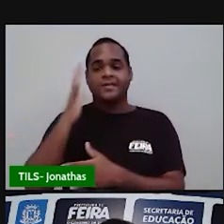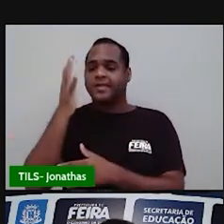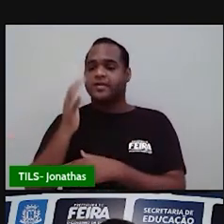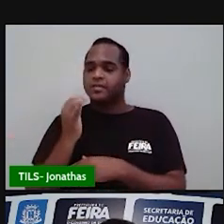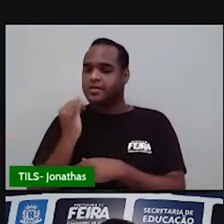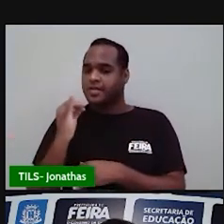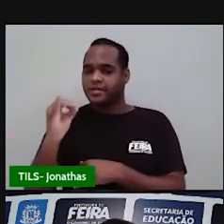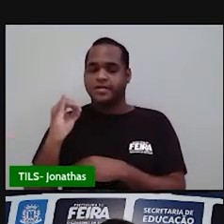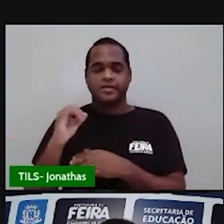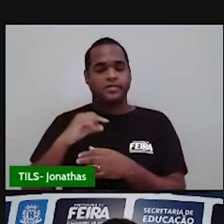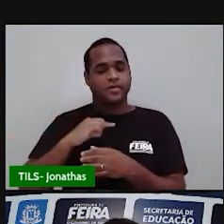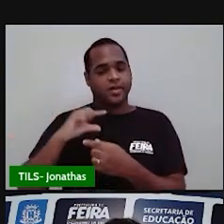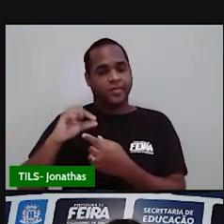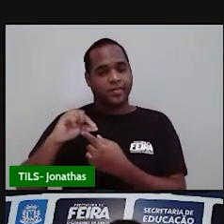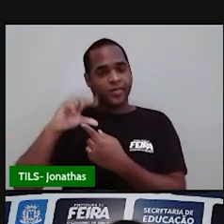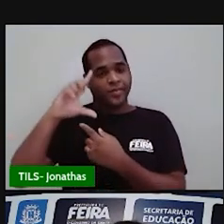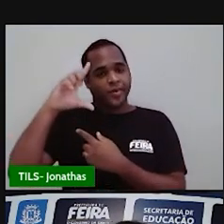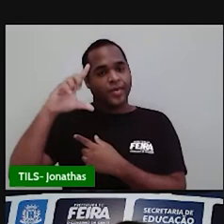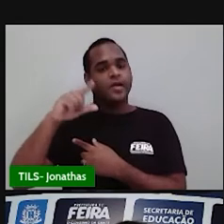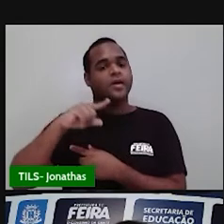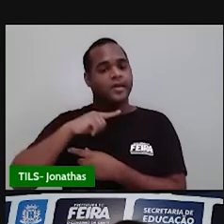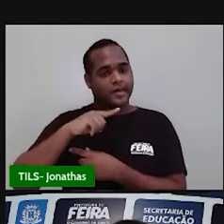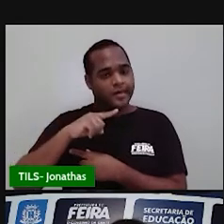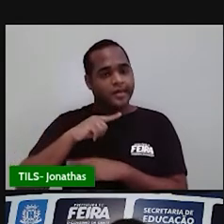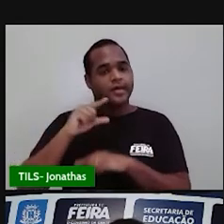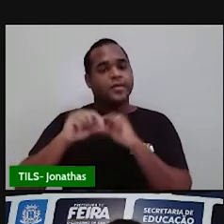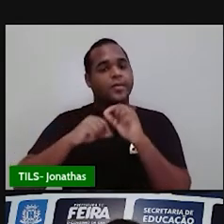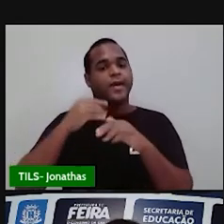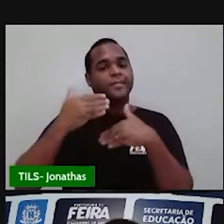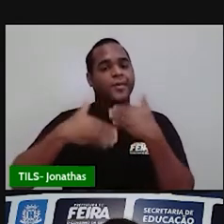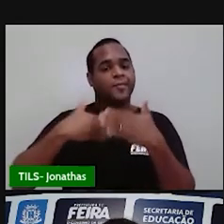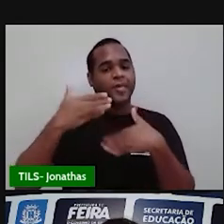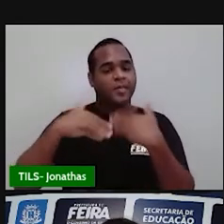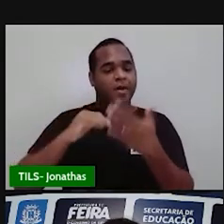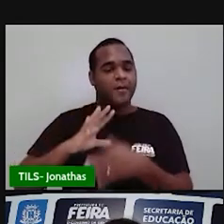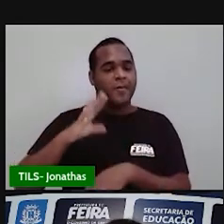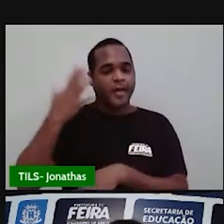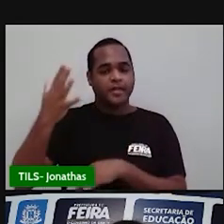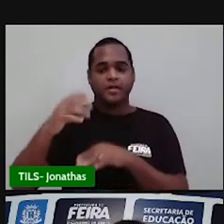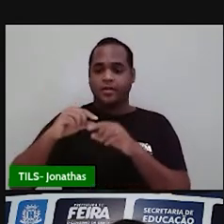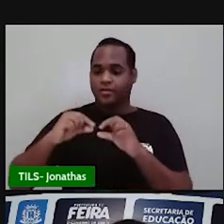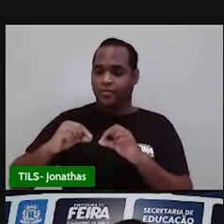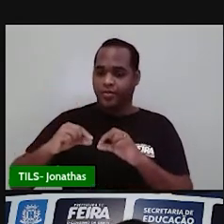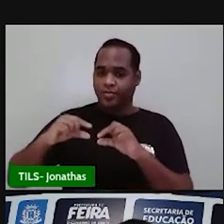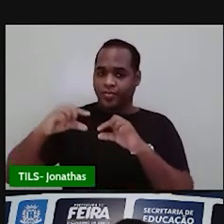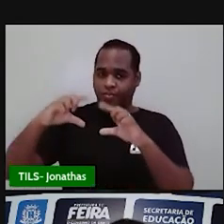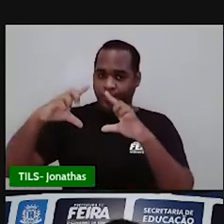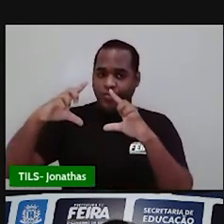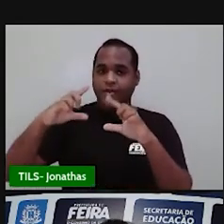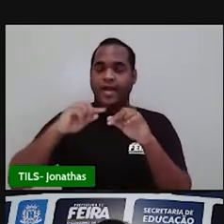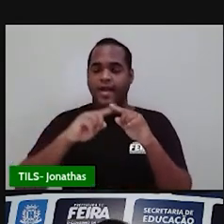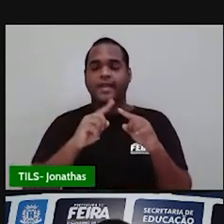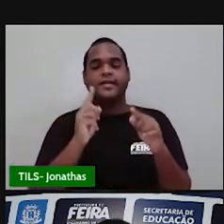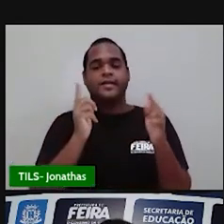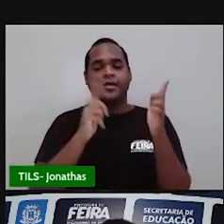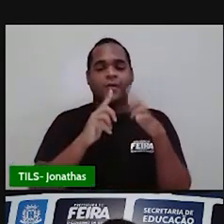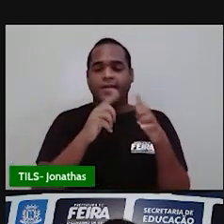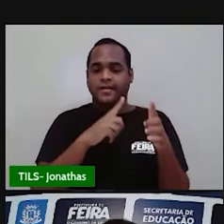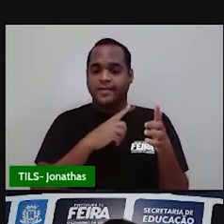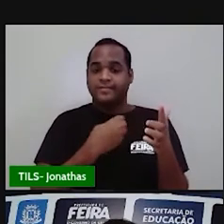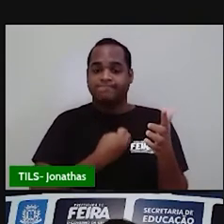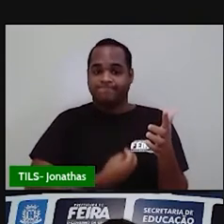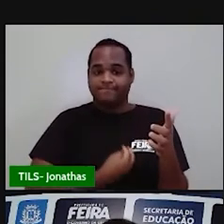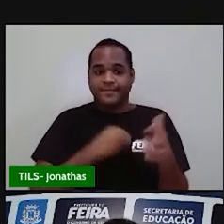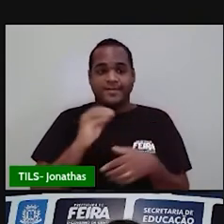Olha só, vai fazer com que, né, o consumo aumente, a conta vai chegar um pouquinho mais